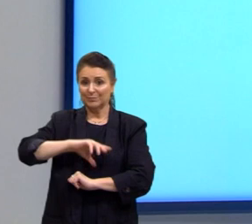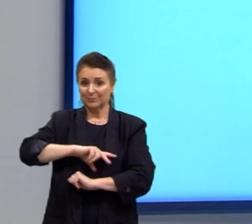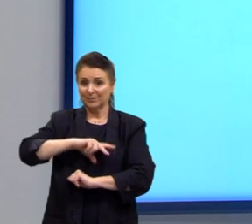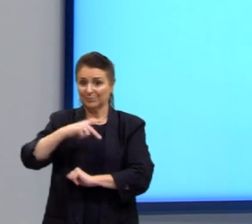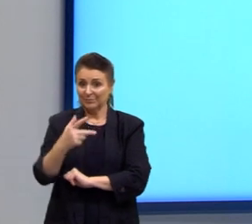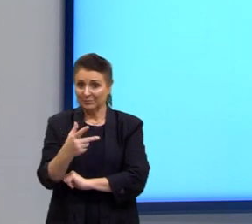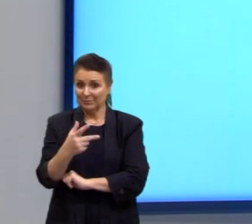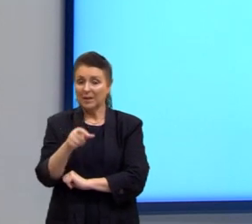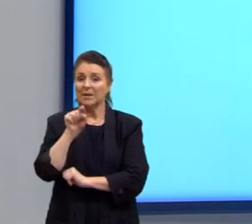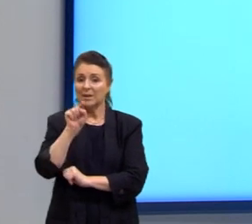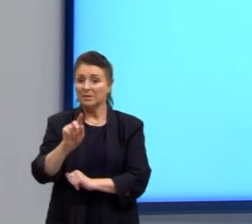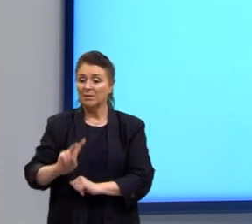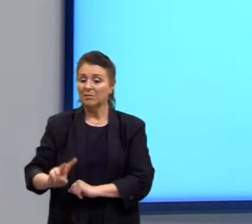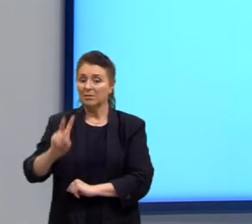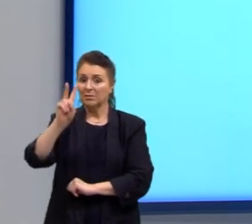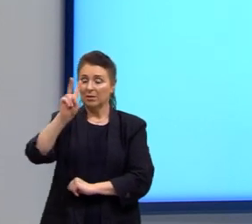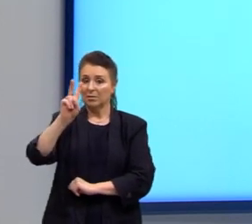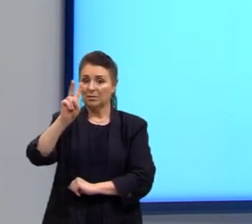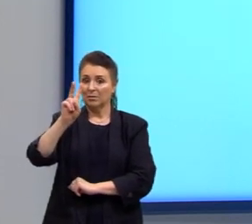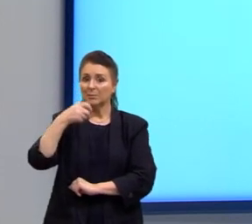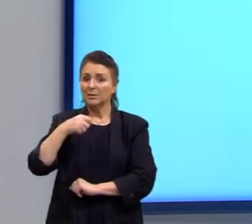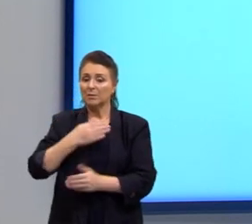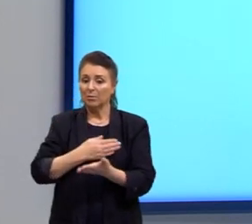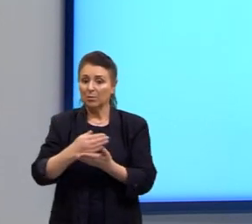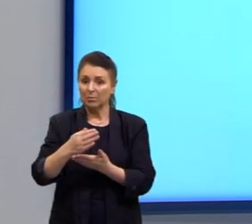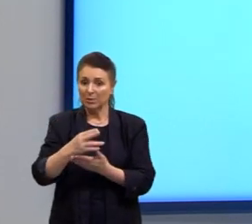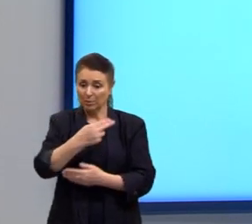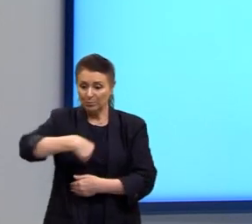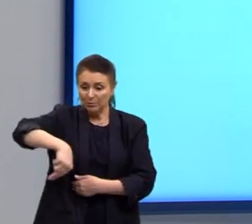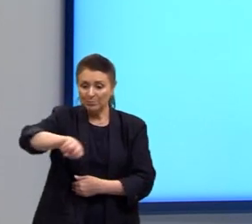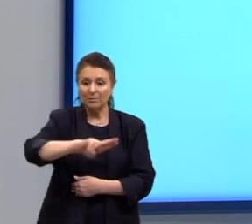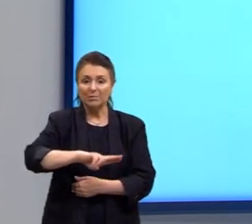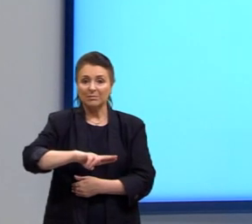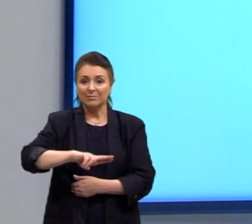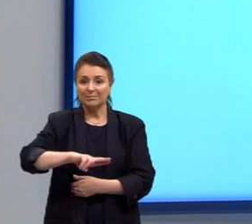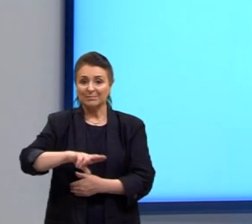deve sim partir de nós que somos latinos.